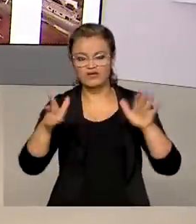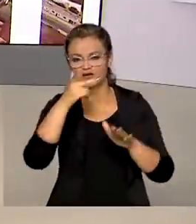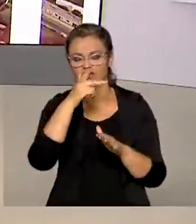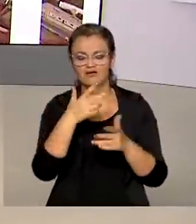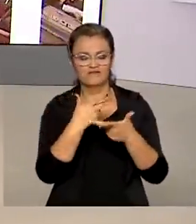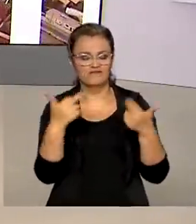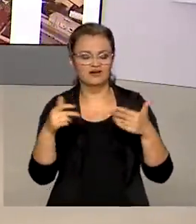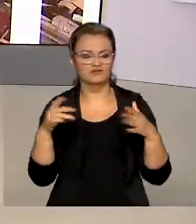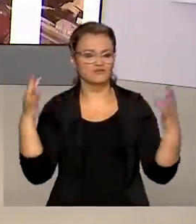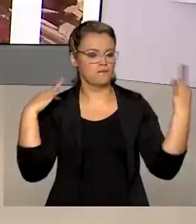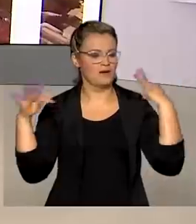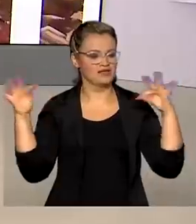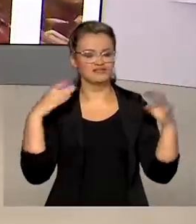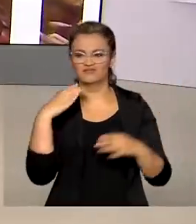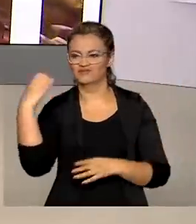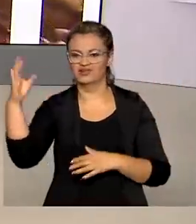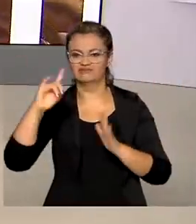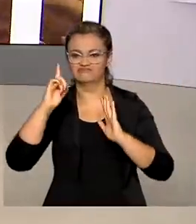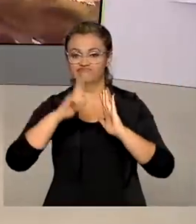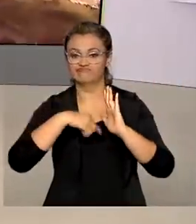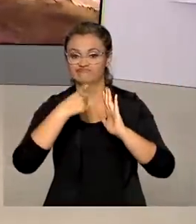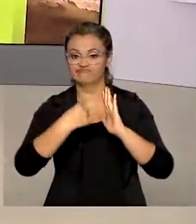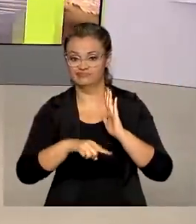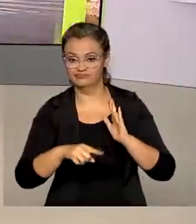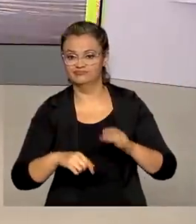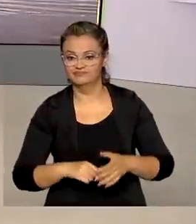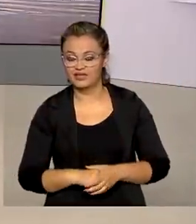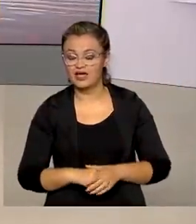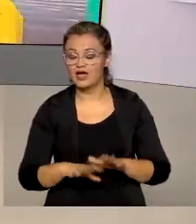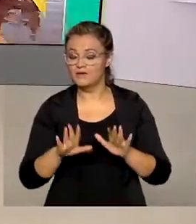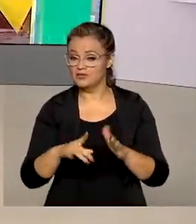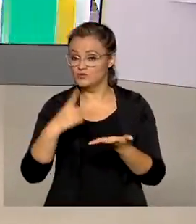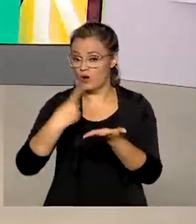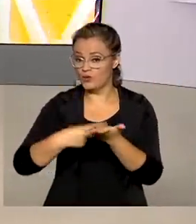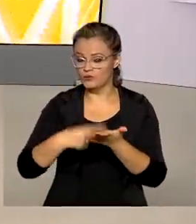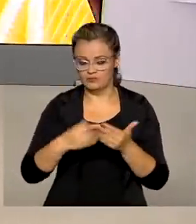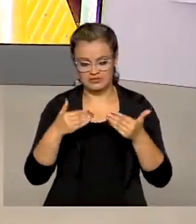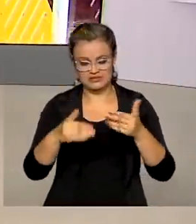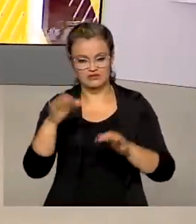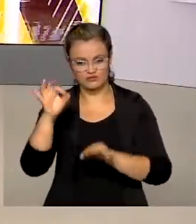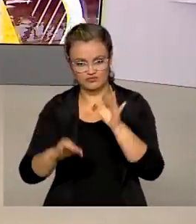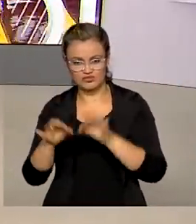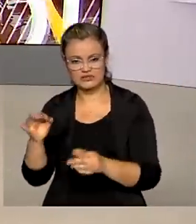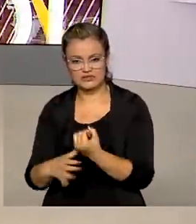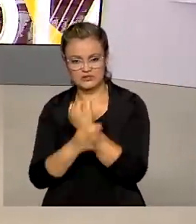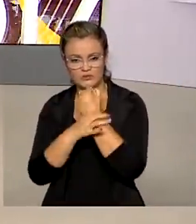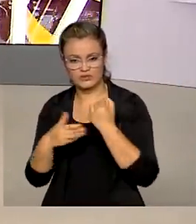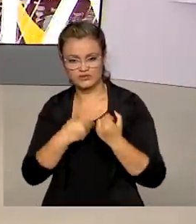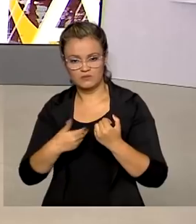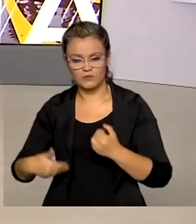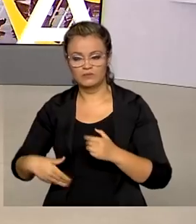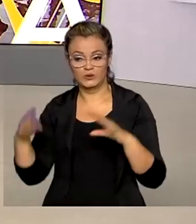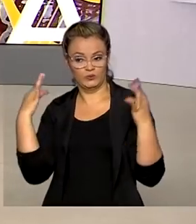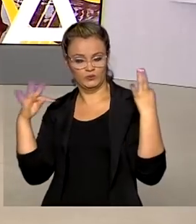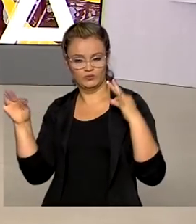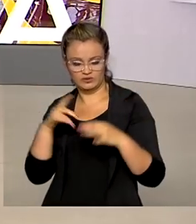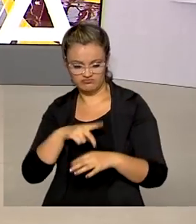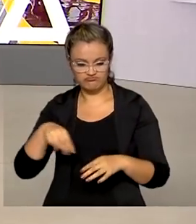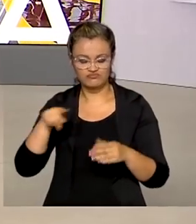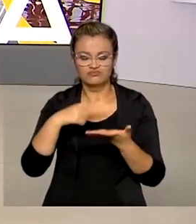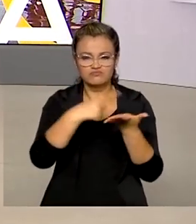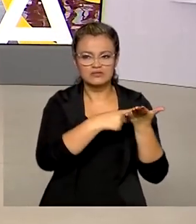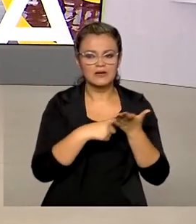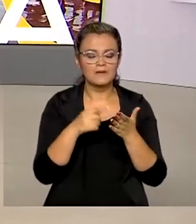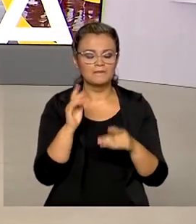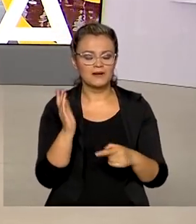cancelar ou remarcar viagens e passeios. Um acordo entre os Ministérios da Justiça e Segurança Pública e do Turismo prevê a